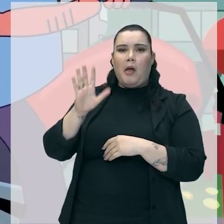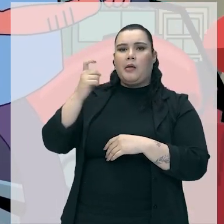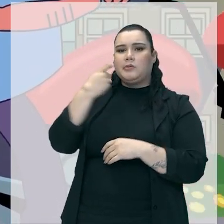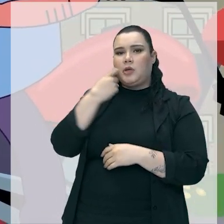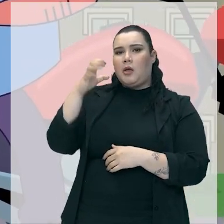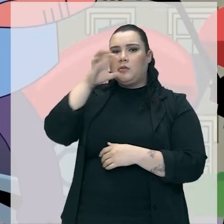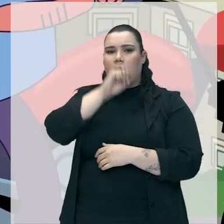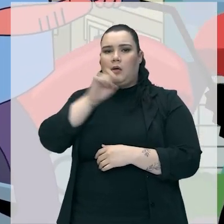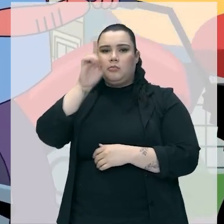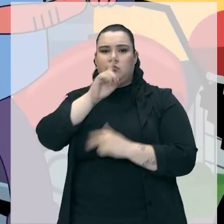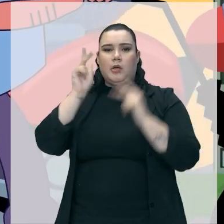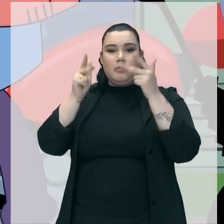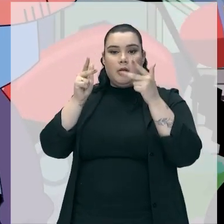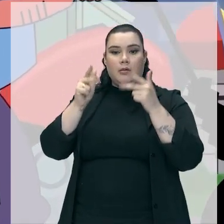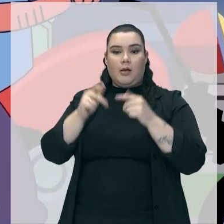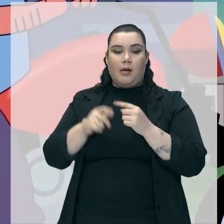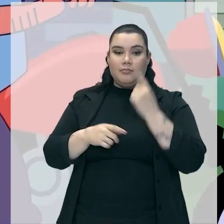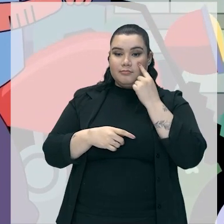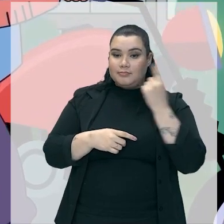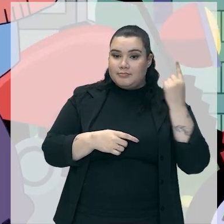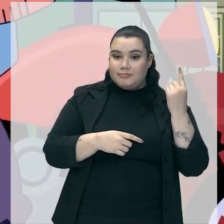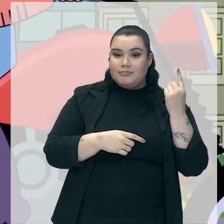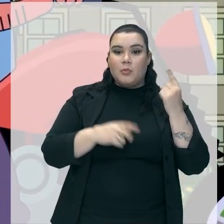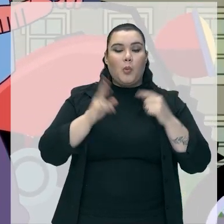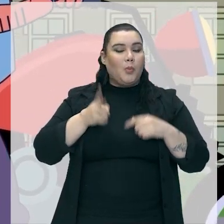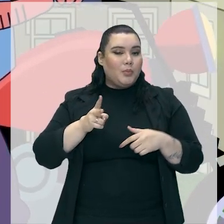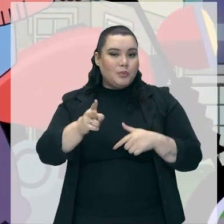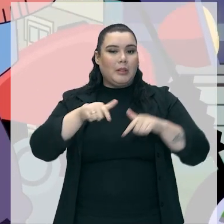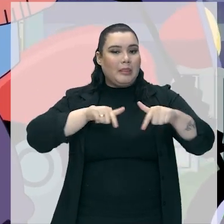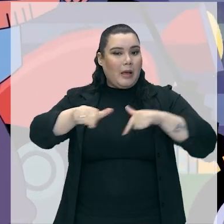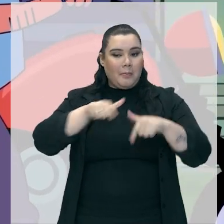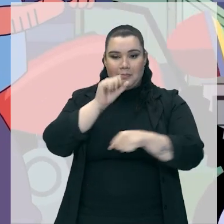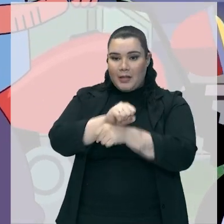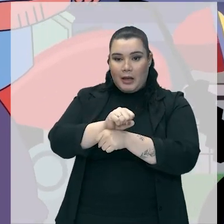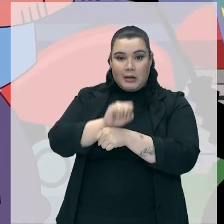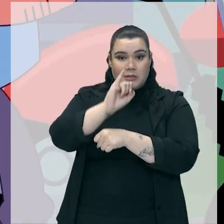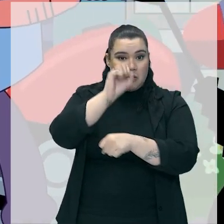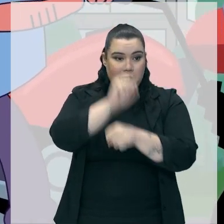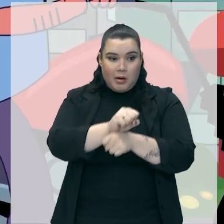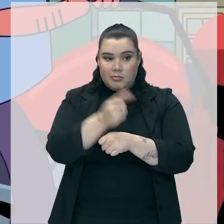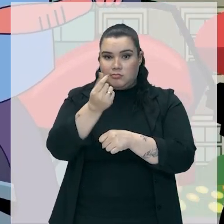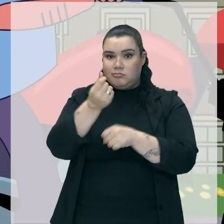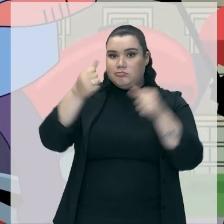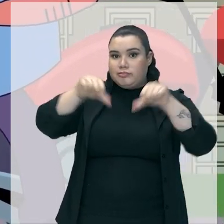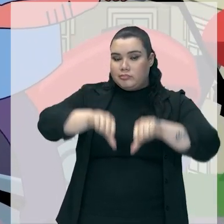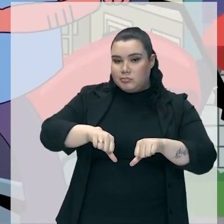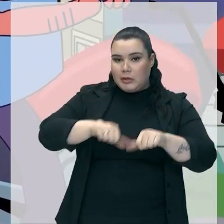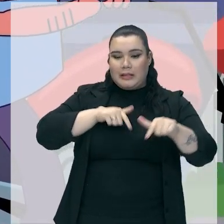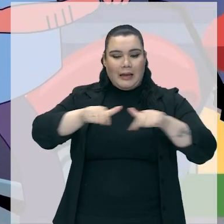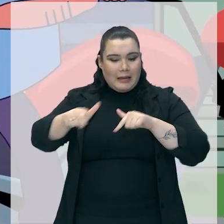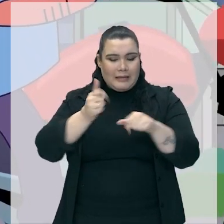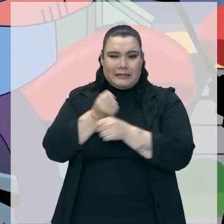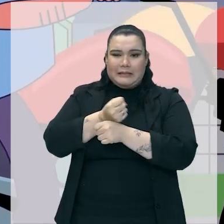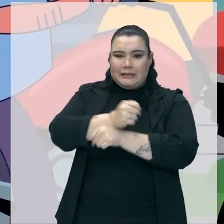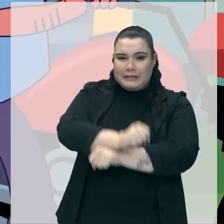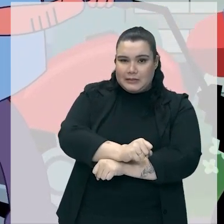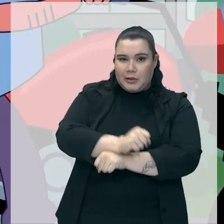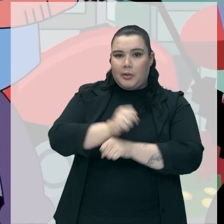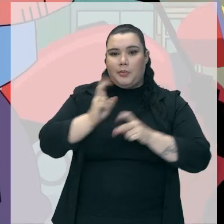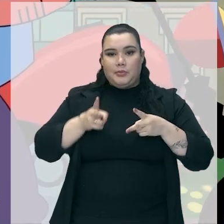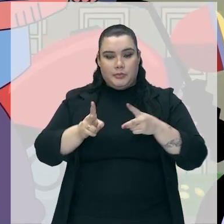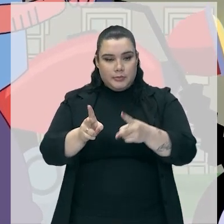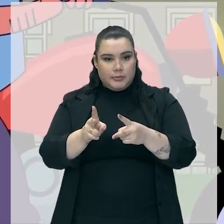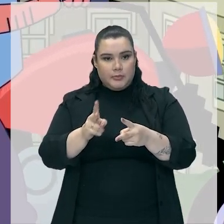semana, mas o outro não, se ele parar de trabalhar, não vai ter dinheiro, gente. E ele continua ali, ó, trabalhando, o outro não, tá